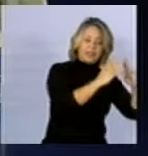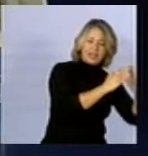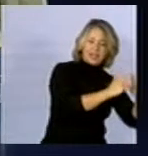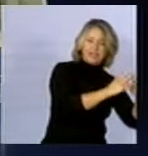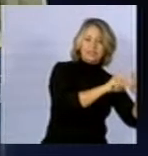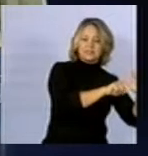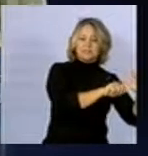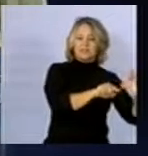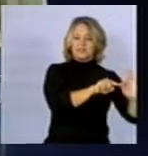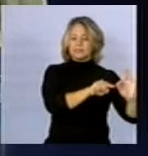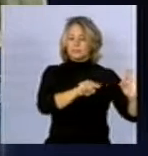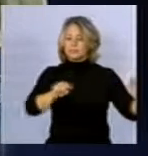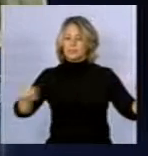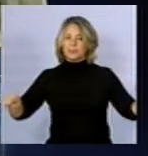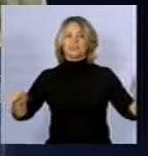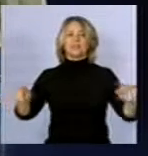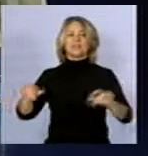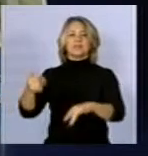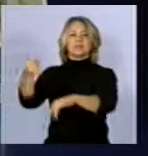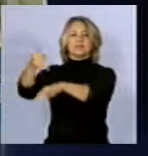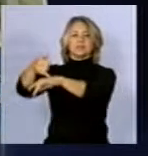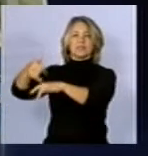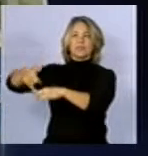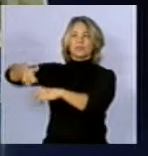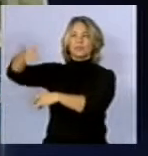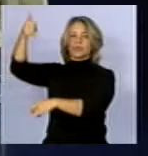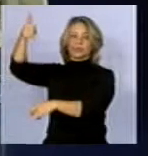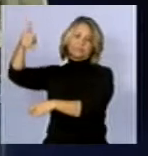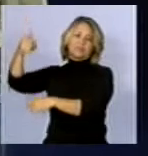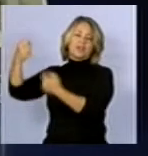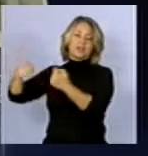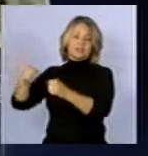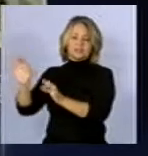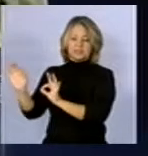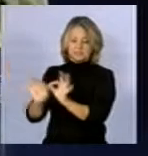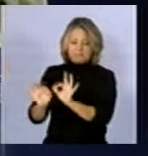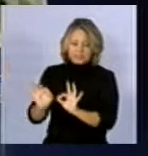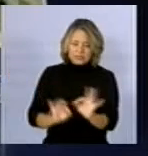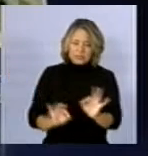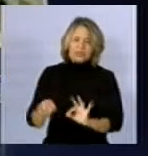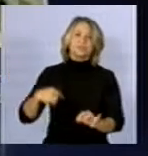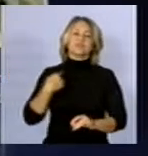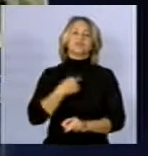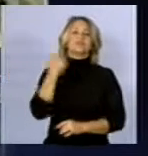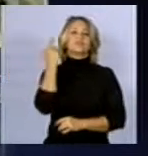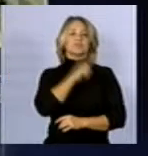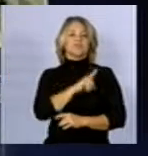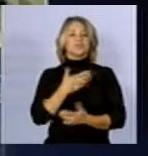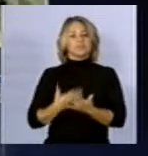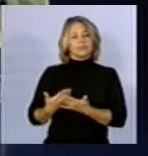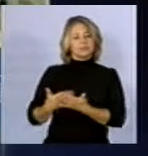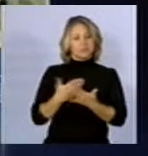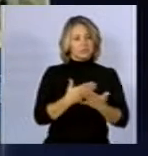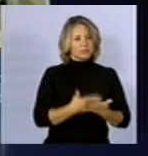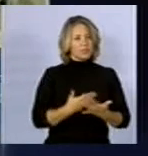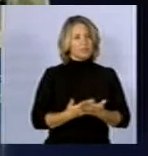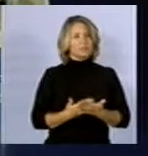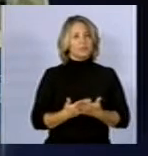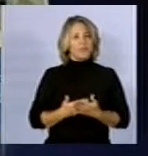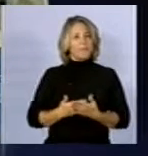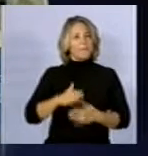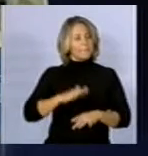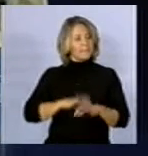eletrodomésticos, quanto a cisterna. Tudo isso tem que ser medido para a gente chegar em estudos bem